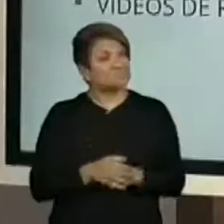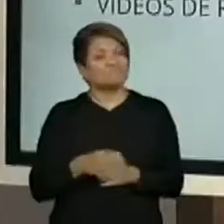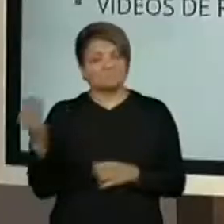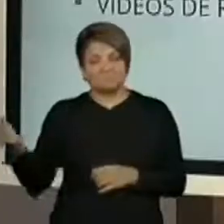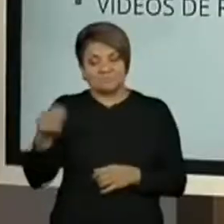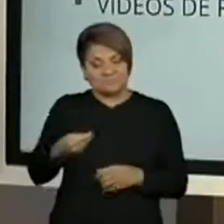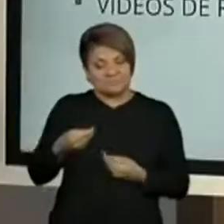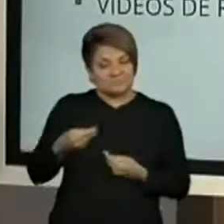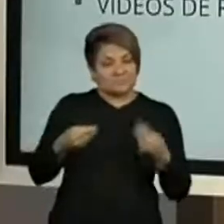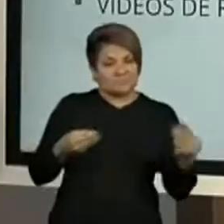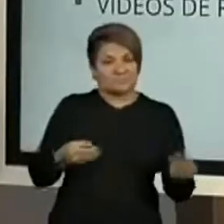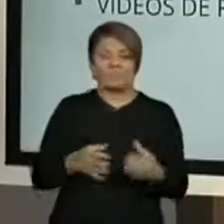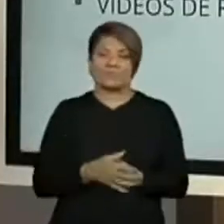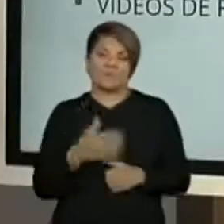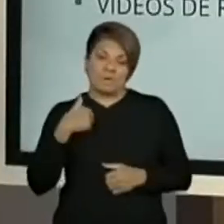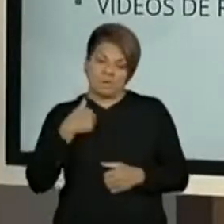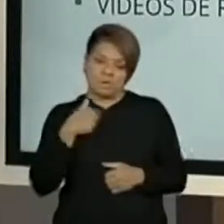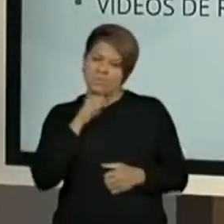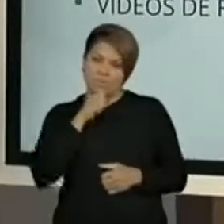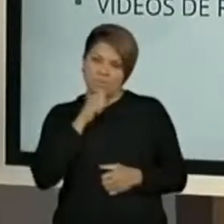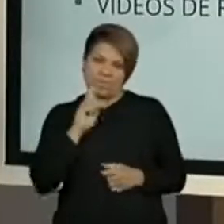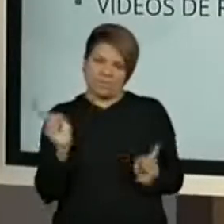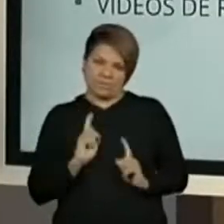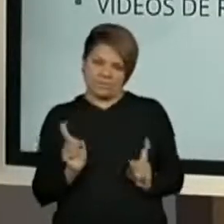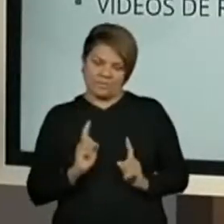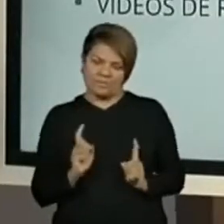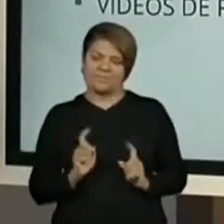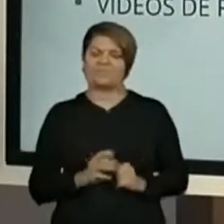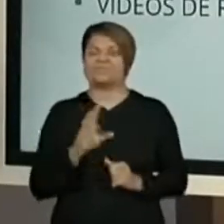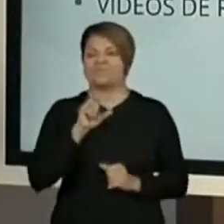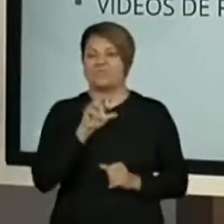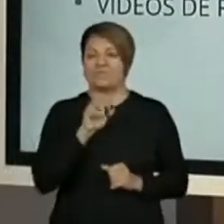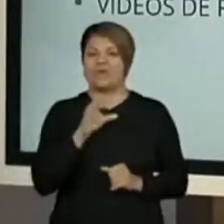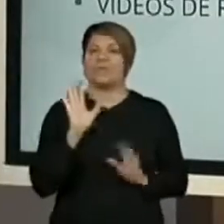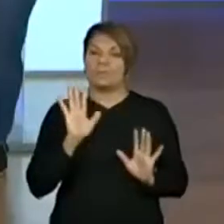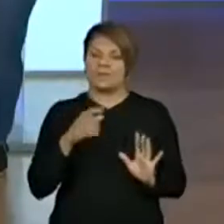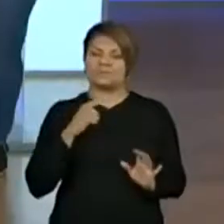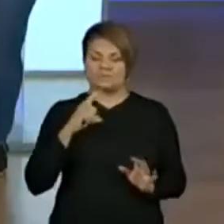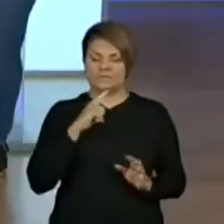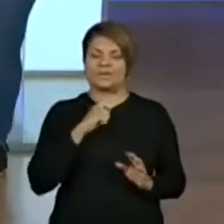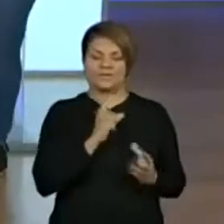filha. A Pro Kelly ainda não é vovó, mas a Pro Kelly tem um caderninho de receitas.